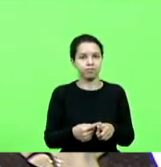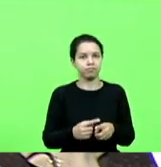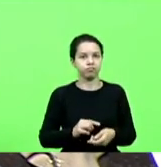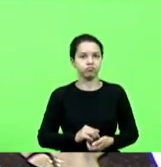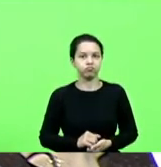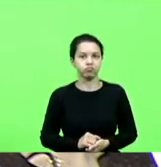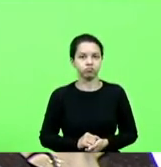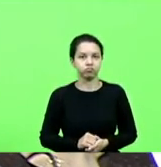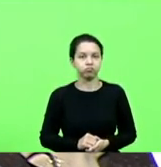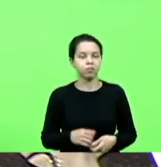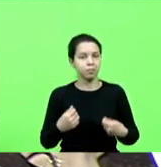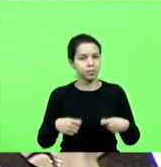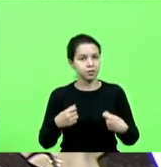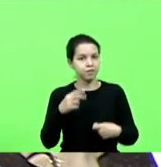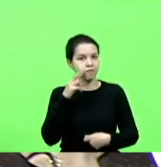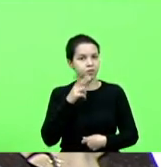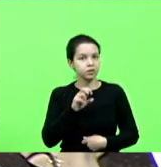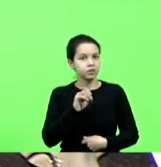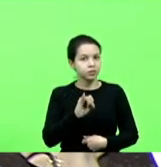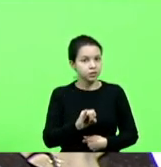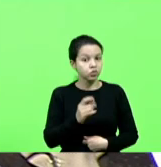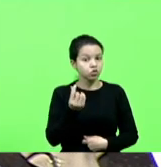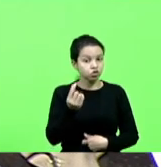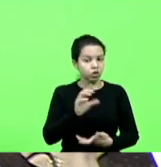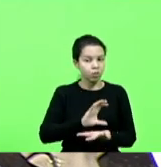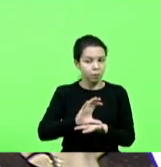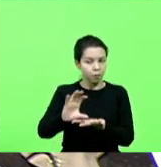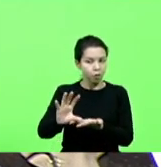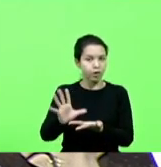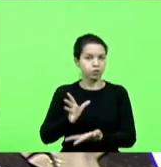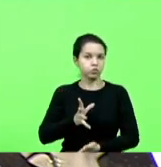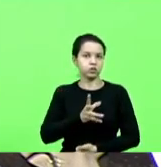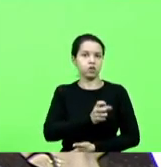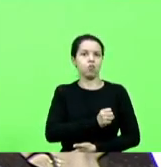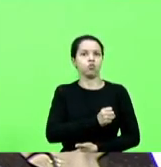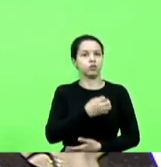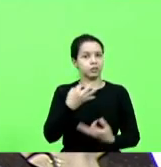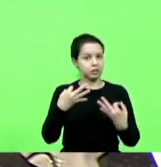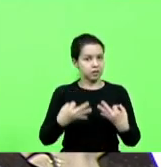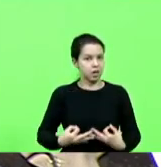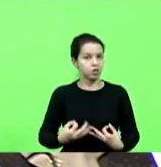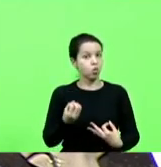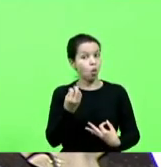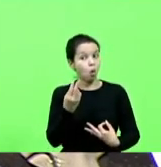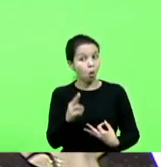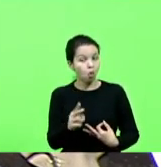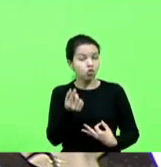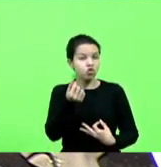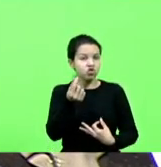tem que ver se está indo para o SAMU, se não tem ninguém desviando esse valor.